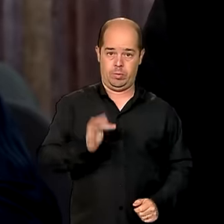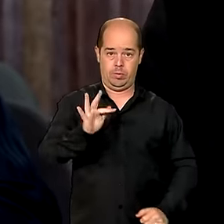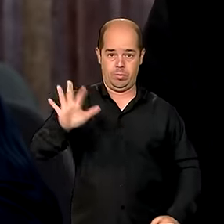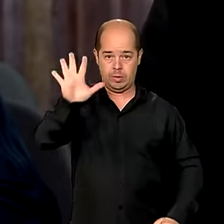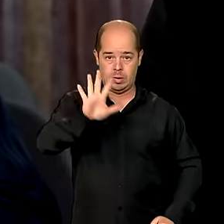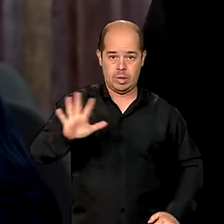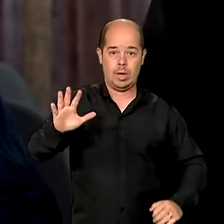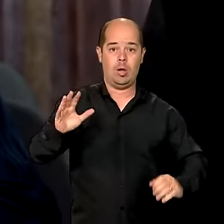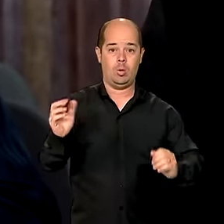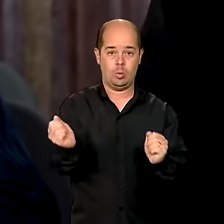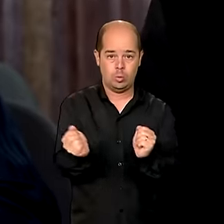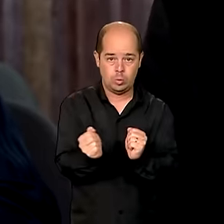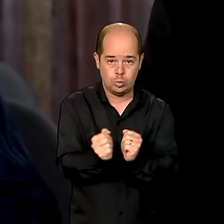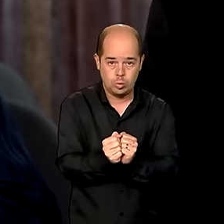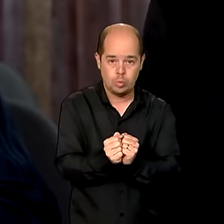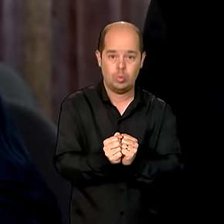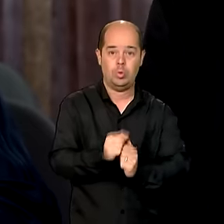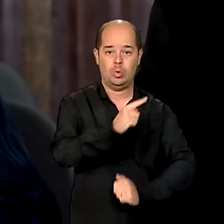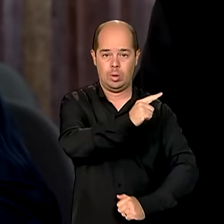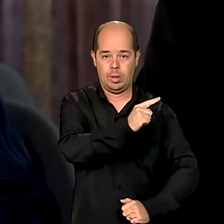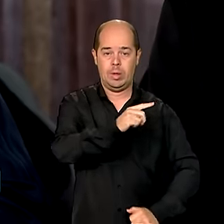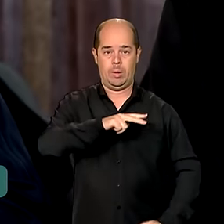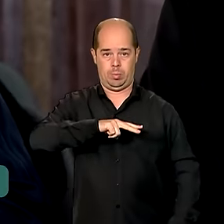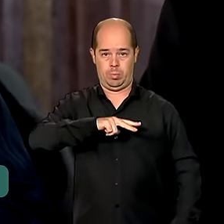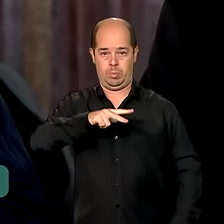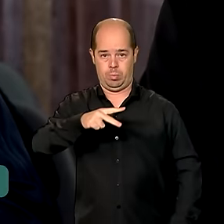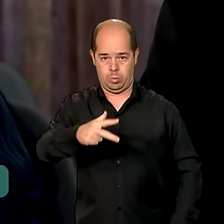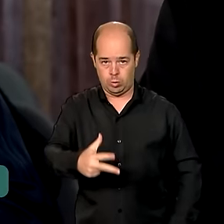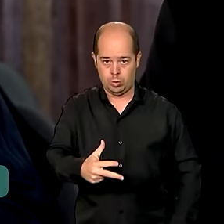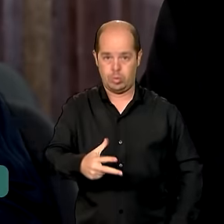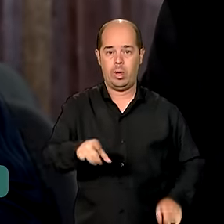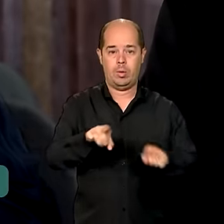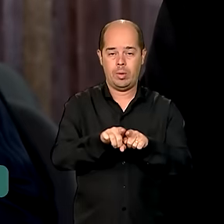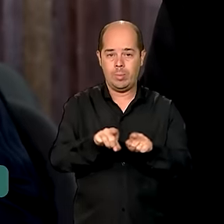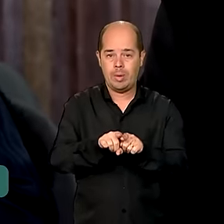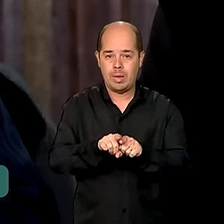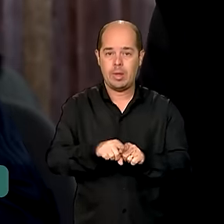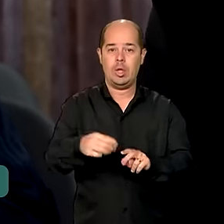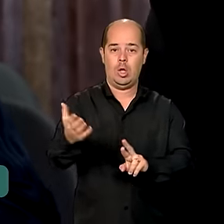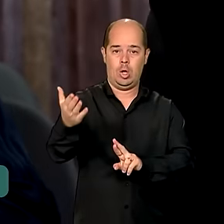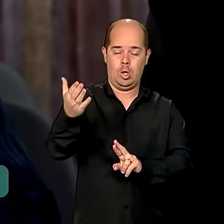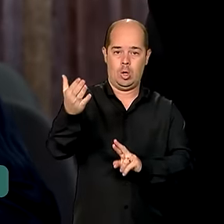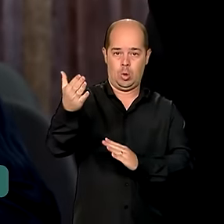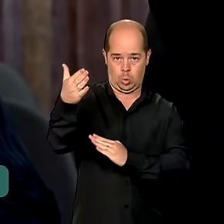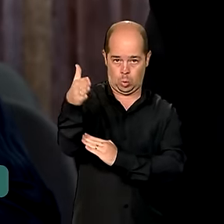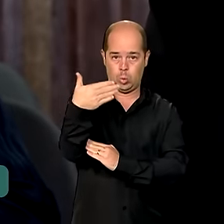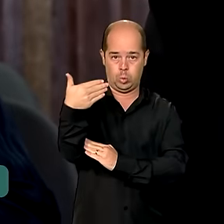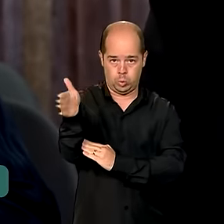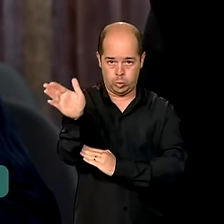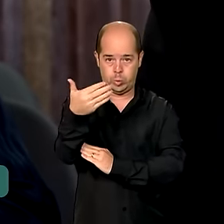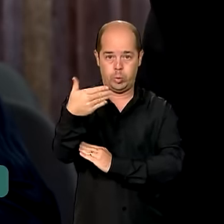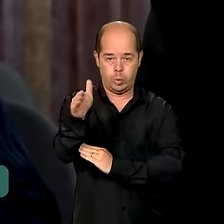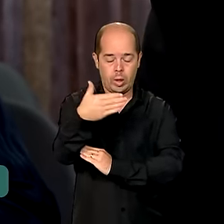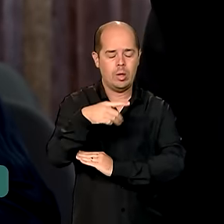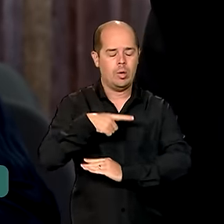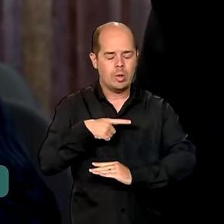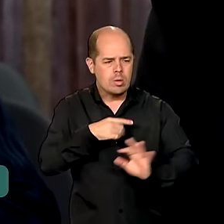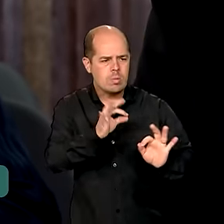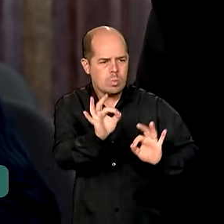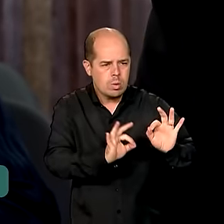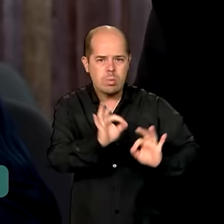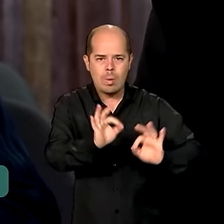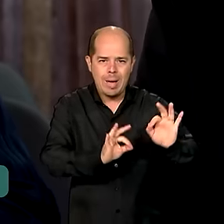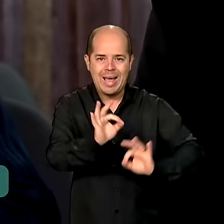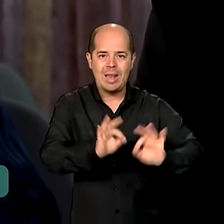e o consulado está realizando a triagem dos donativos para que possa chegar mais rapidamente